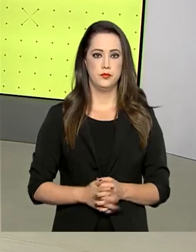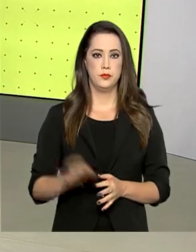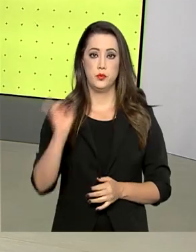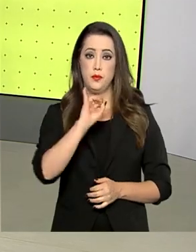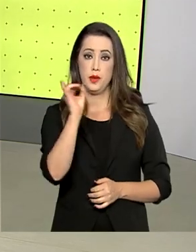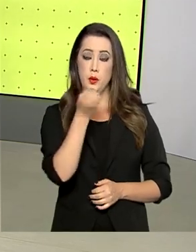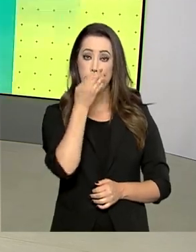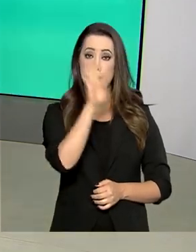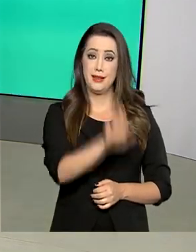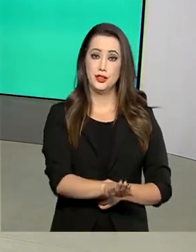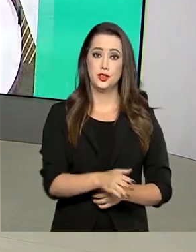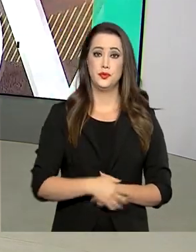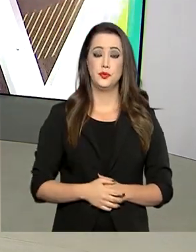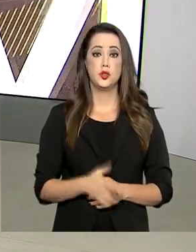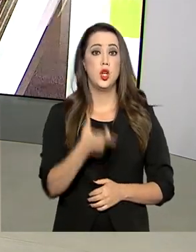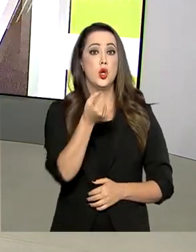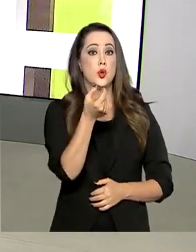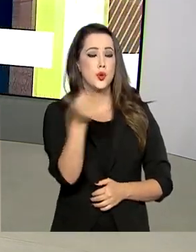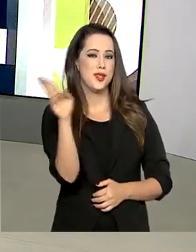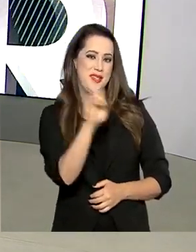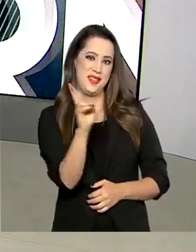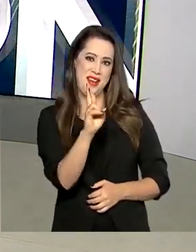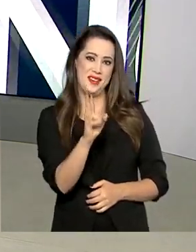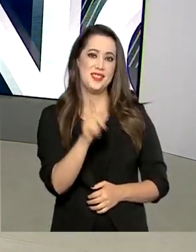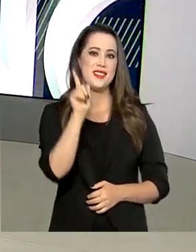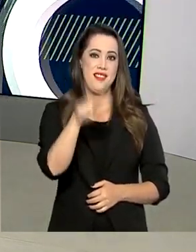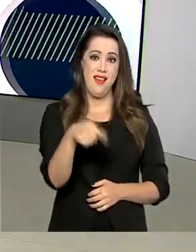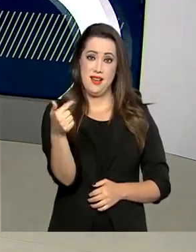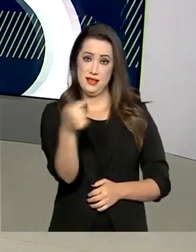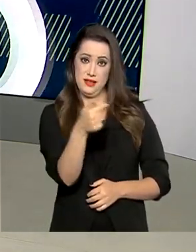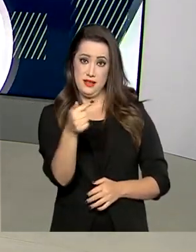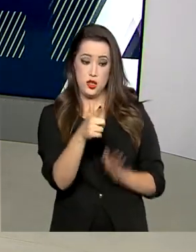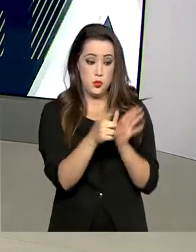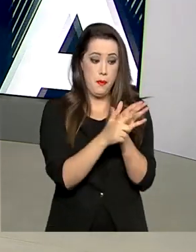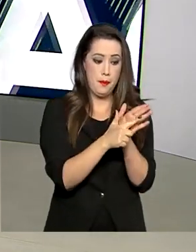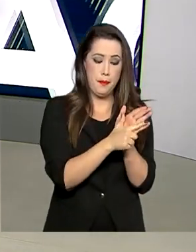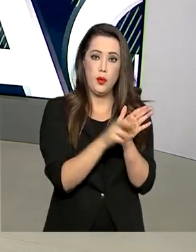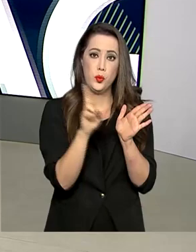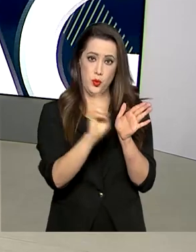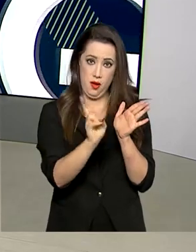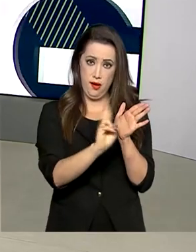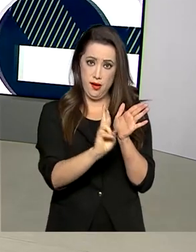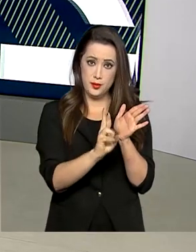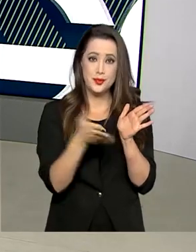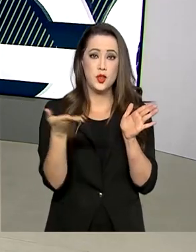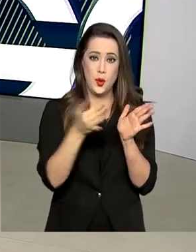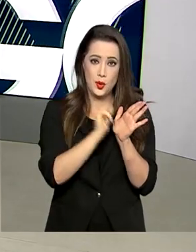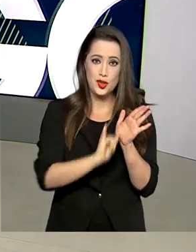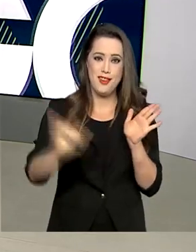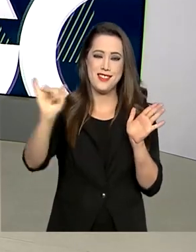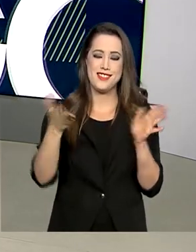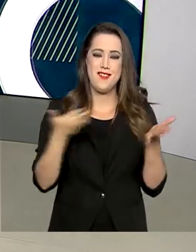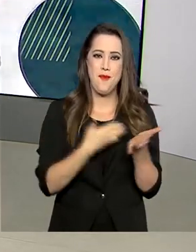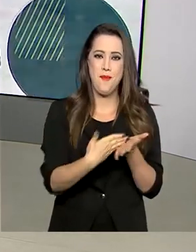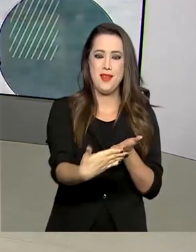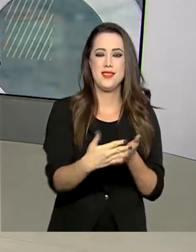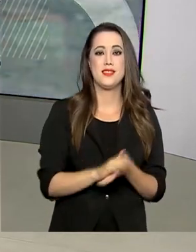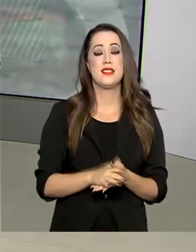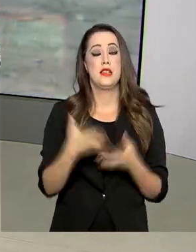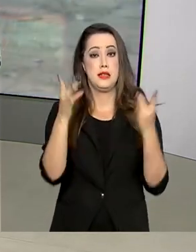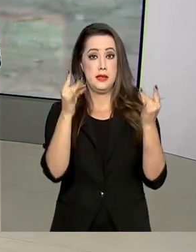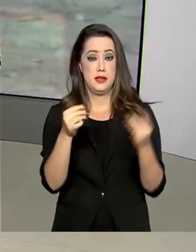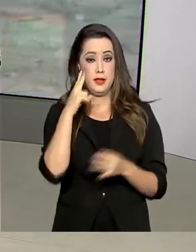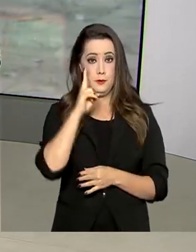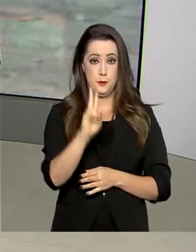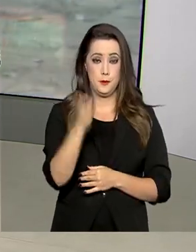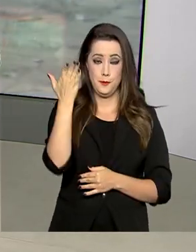Olá, boa tarde. R$ 200, a sétima cédula da Família do Real foi lançada hoje. A repórter Márcia Fernandes traz